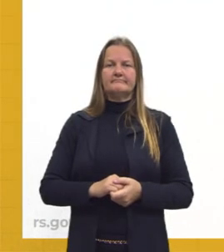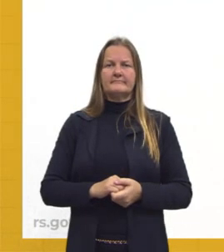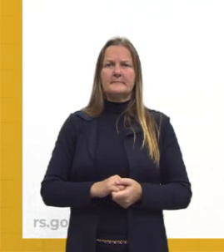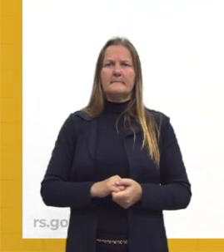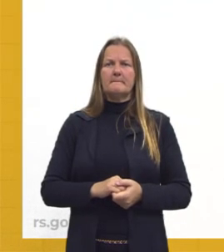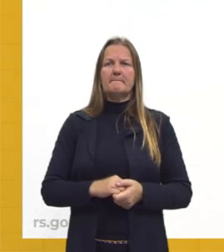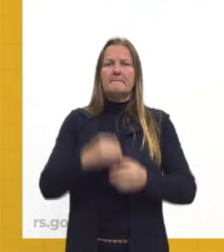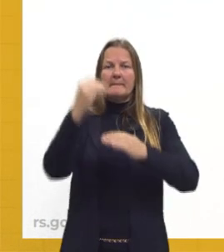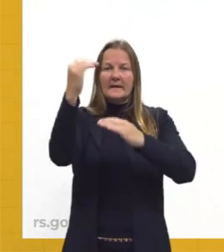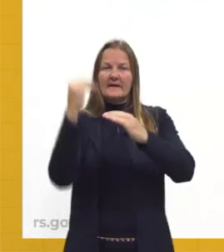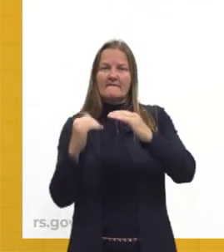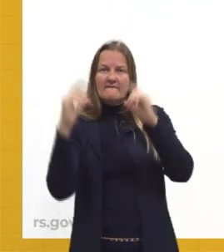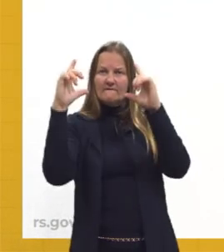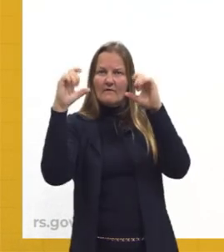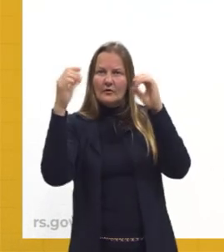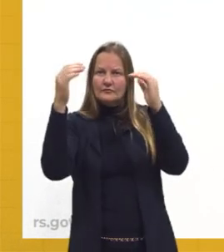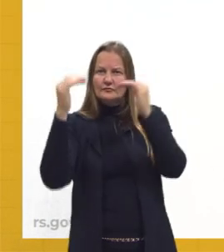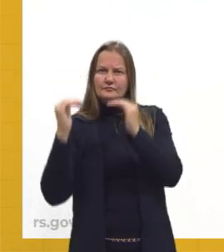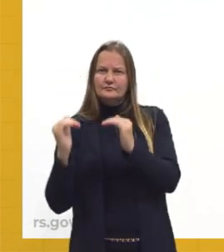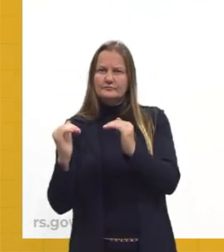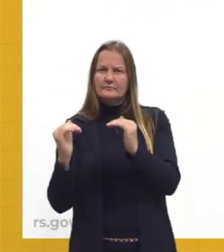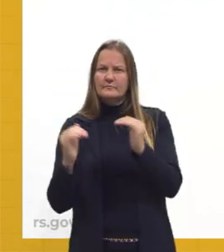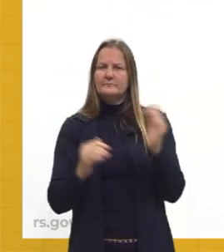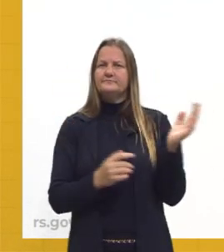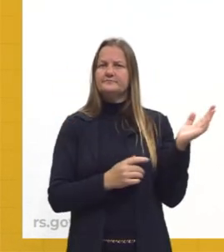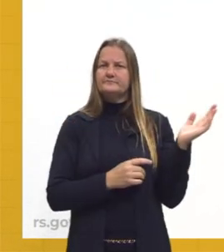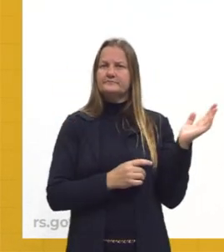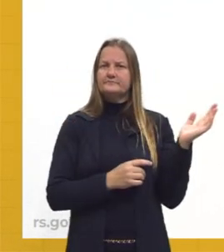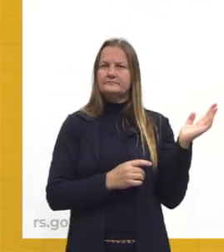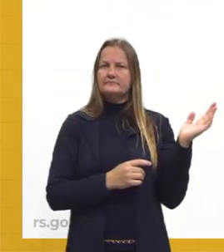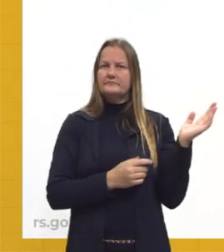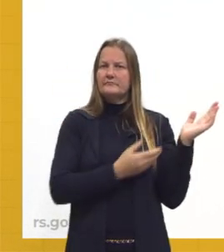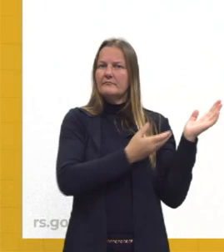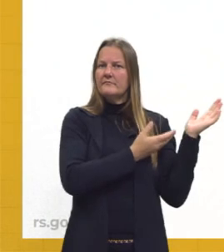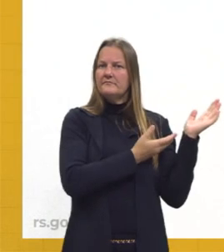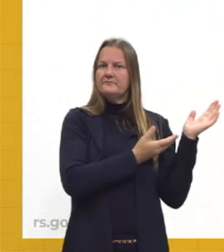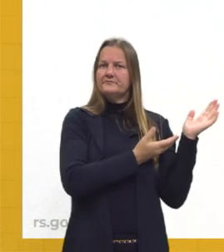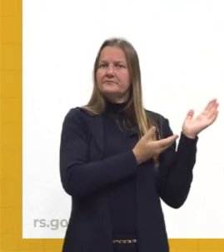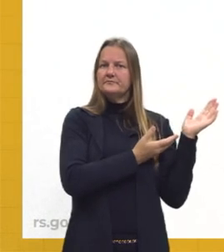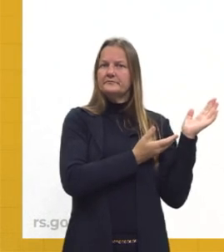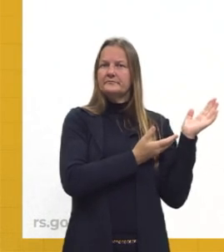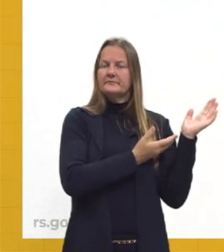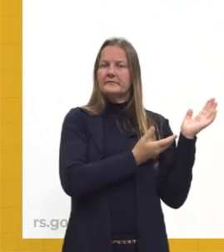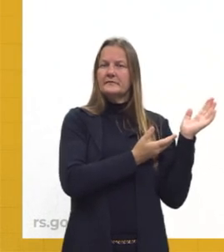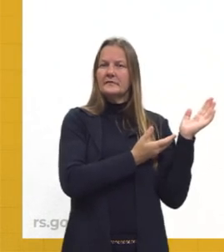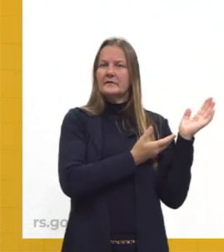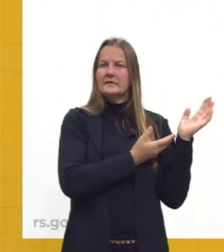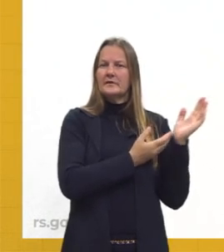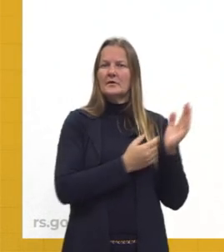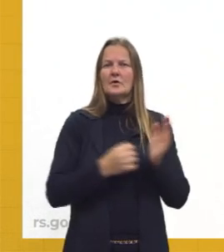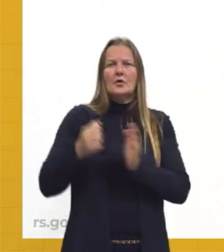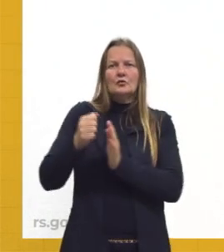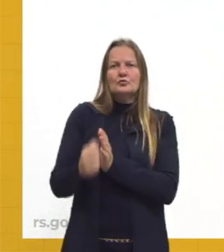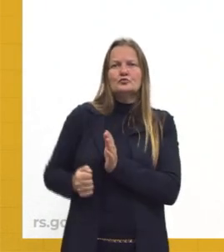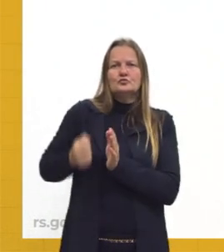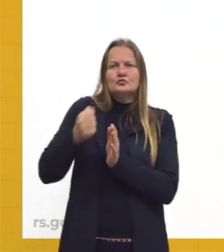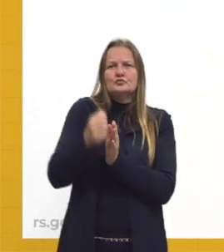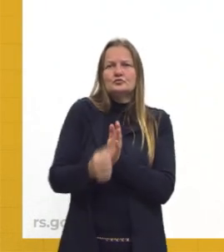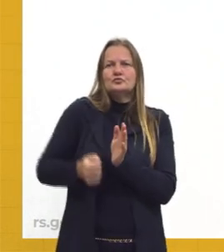Na de baixo aqui, ó, vou mostrar para vocês, é justamente a questão férrea, né, a